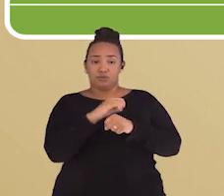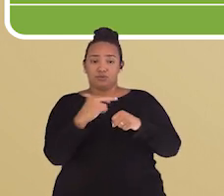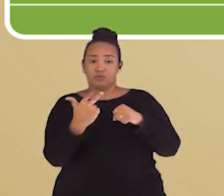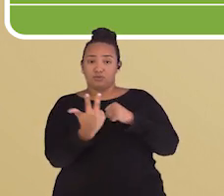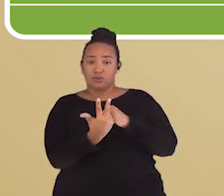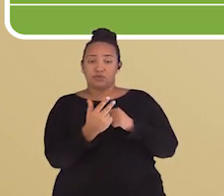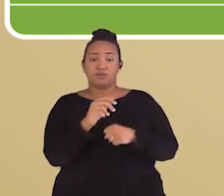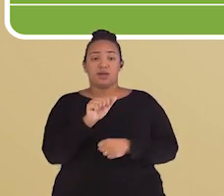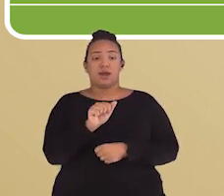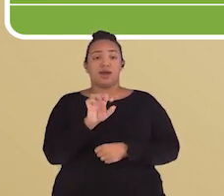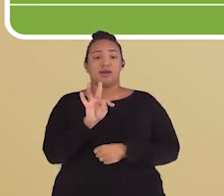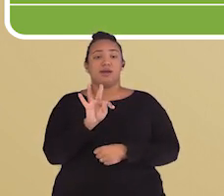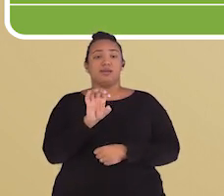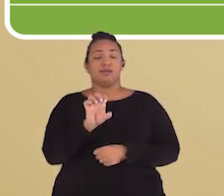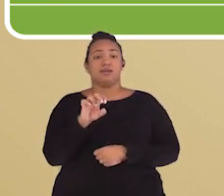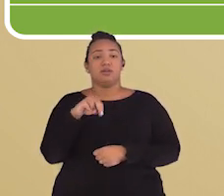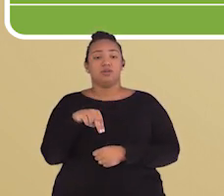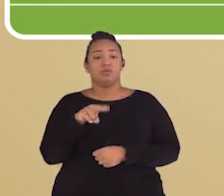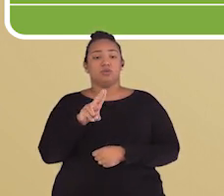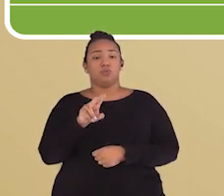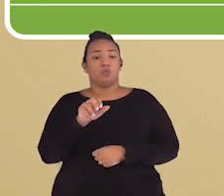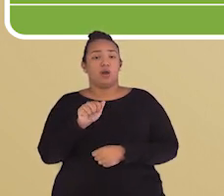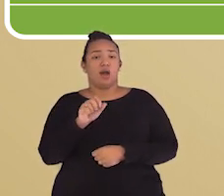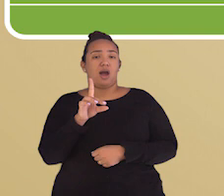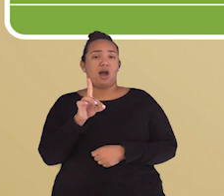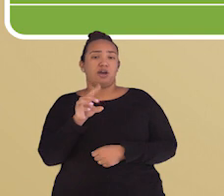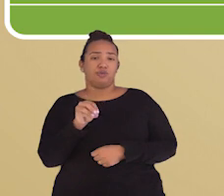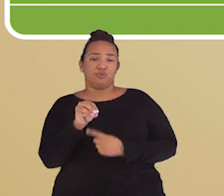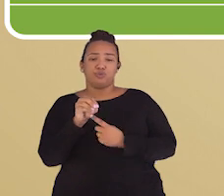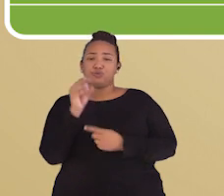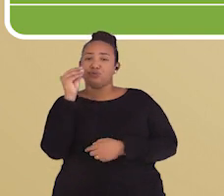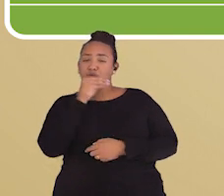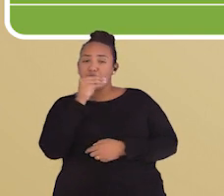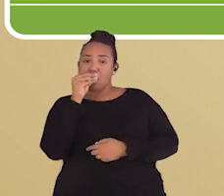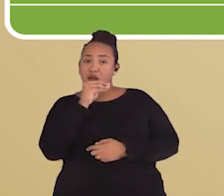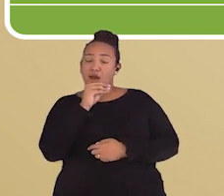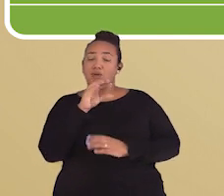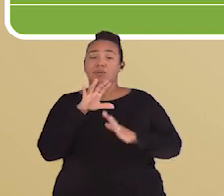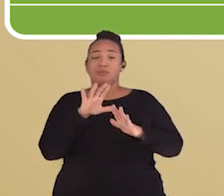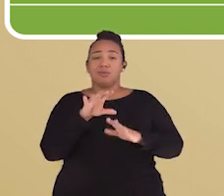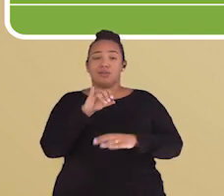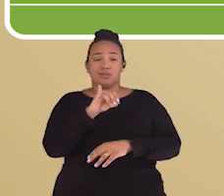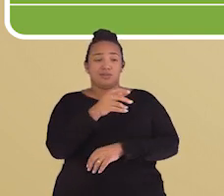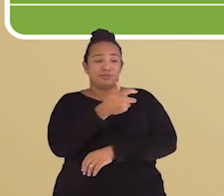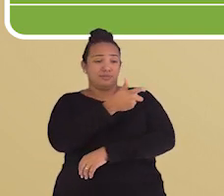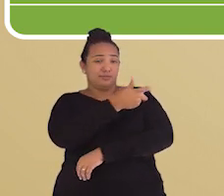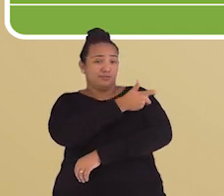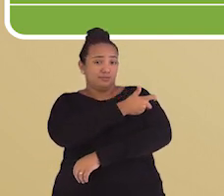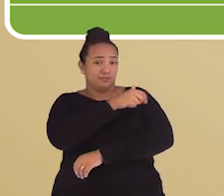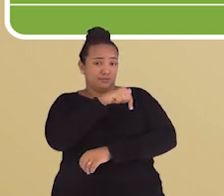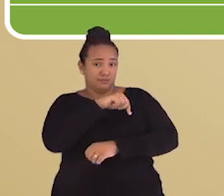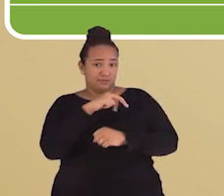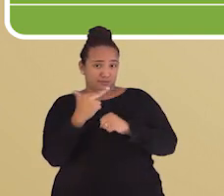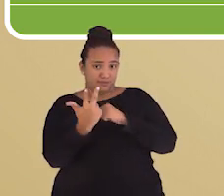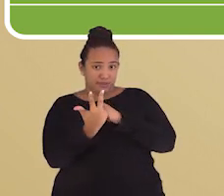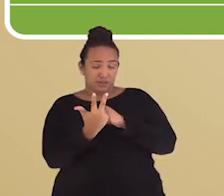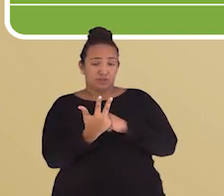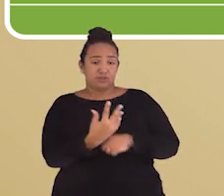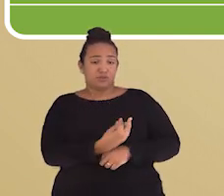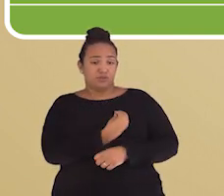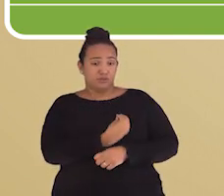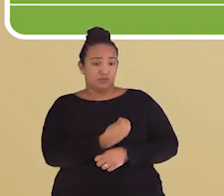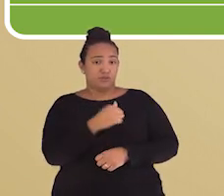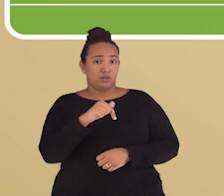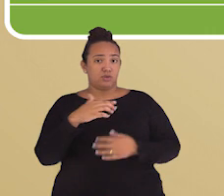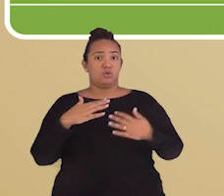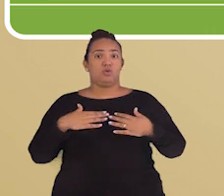é um vírus atenuado e enfraquecido. No entanto, por lidar com o vírus vivo, a reação do corpo é bem forte. Causando